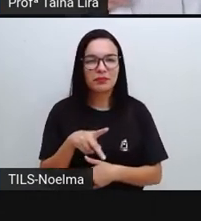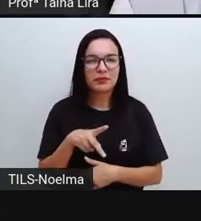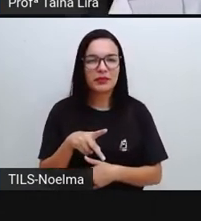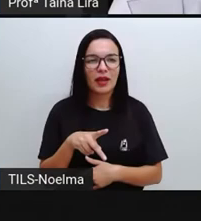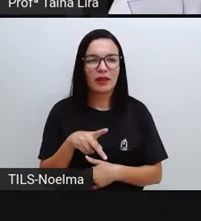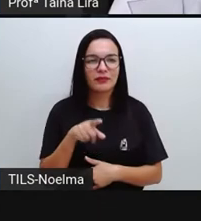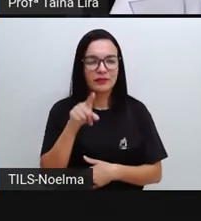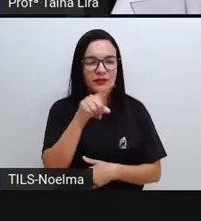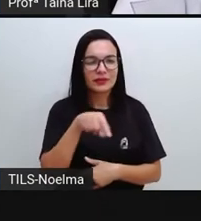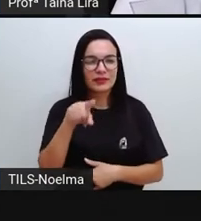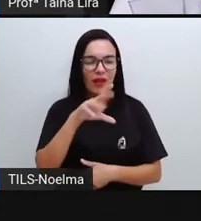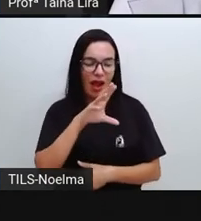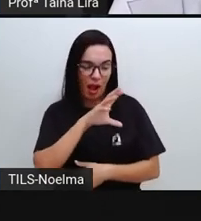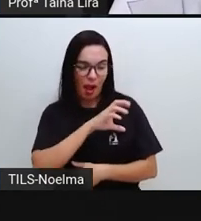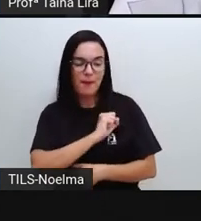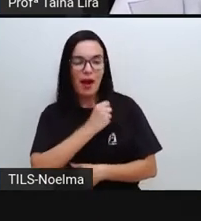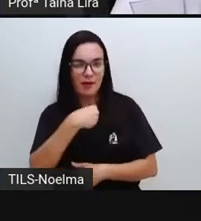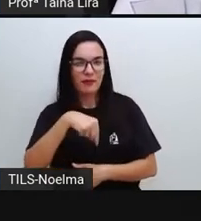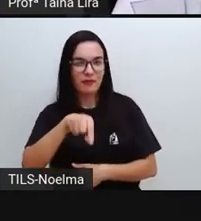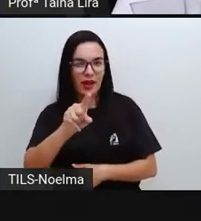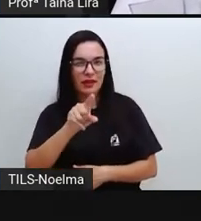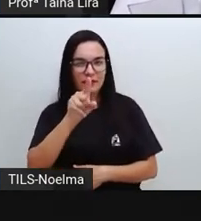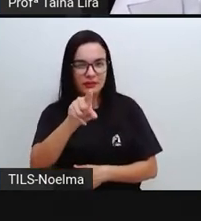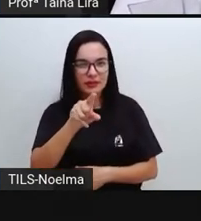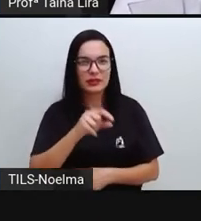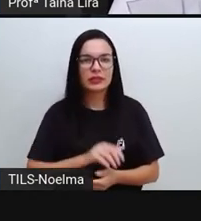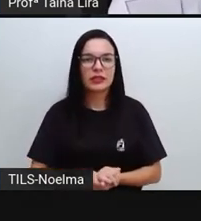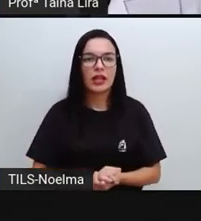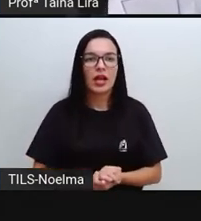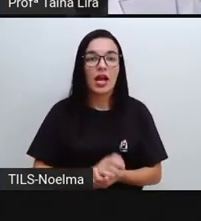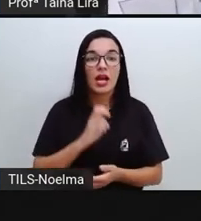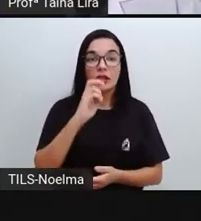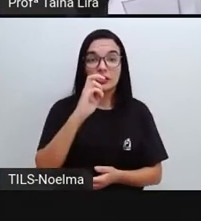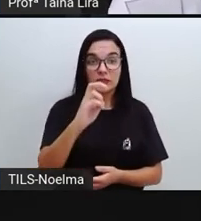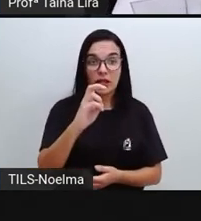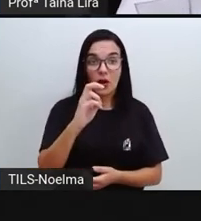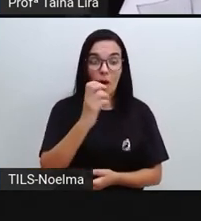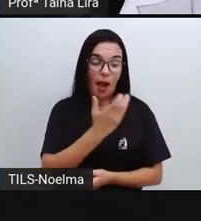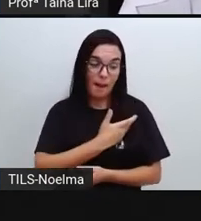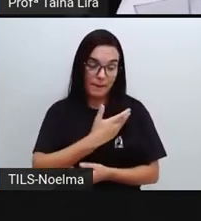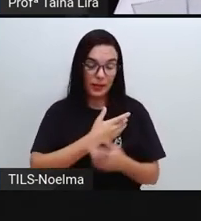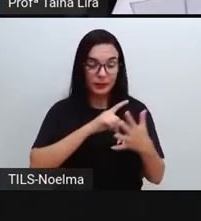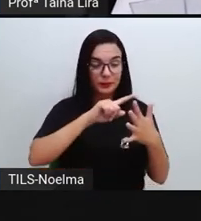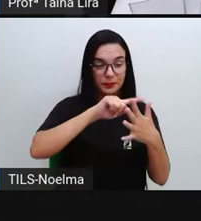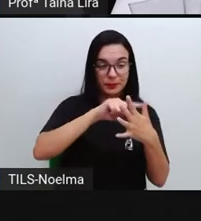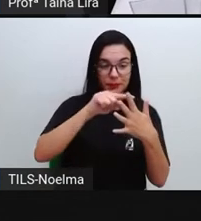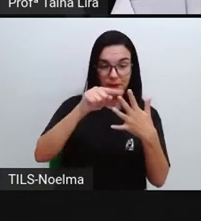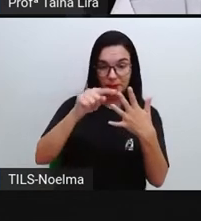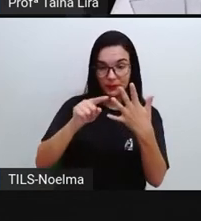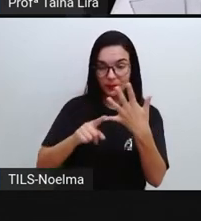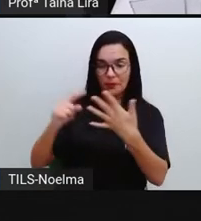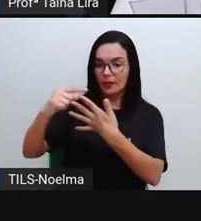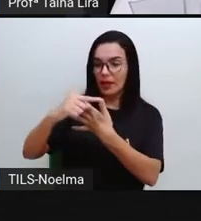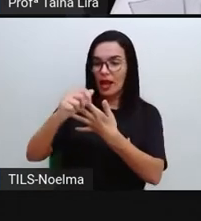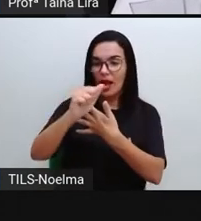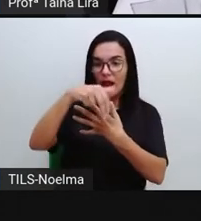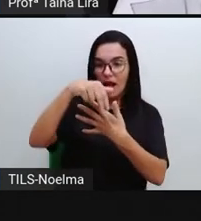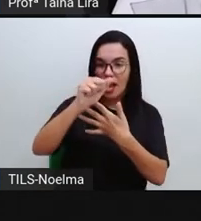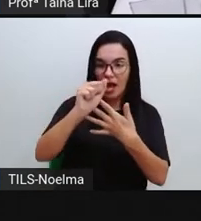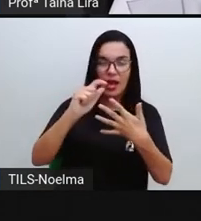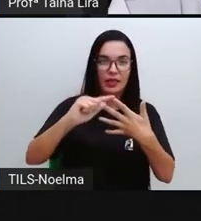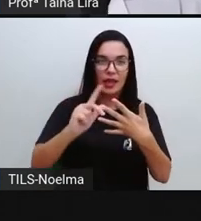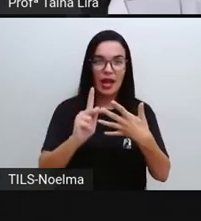vão amar. Ah, então vamos ver, ó, 5 amigos, Ana, Kátia, Joana, Lúcia e